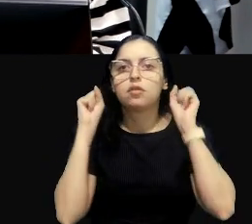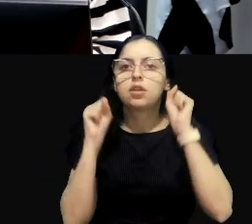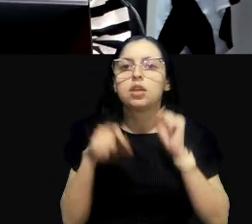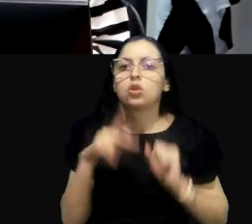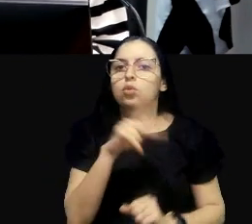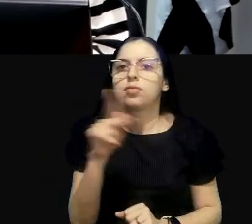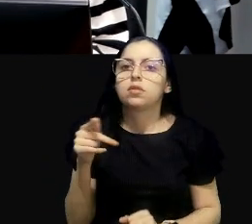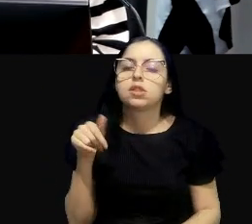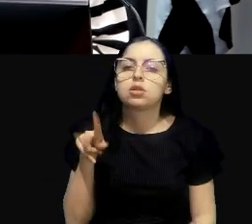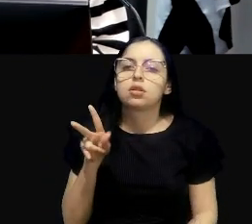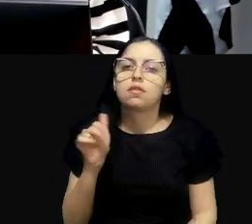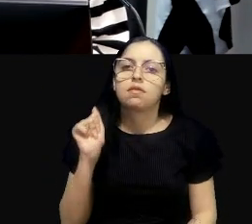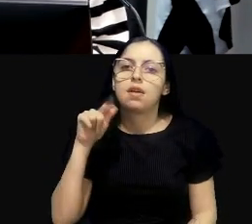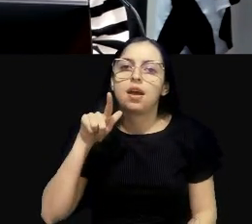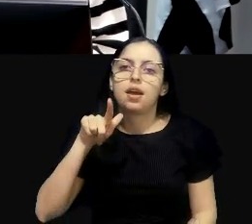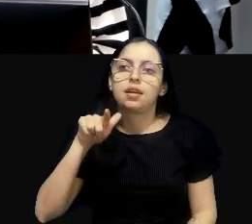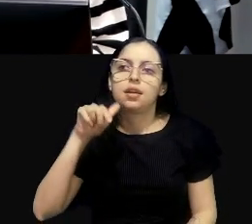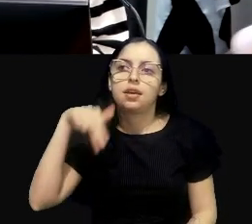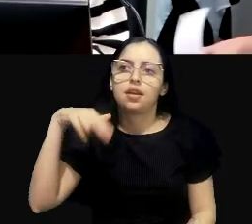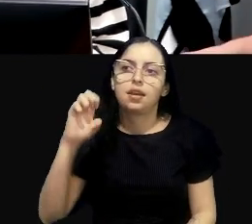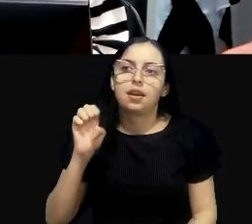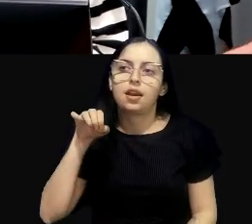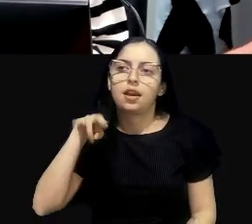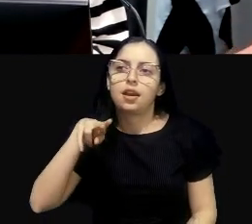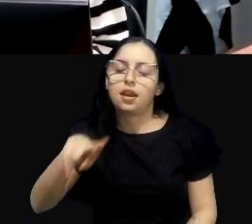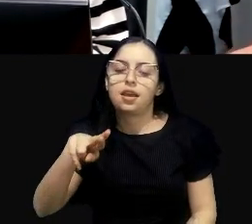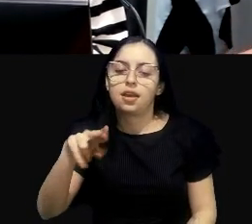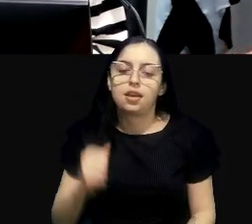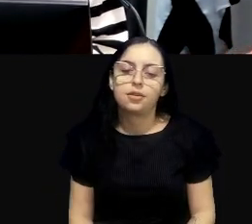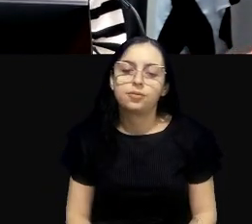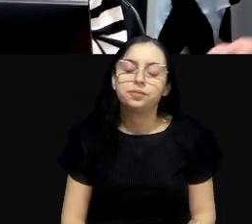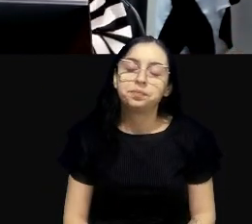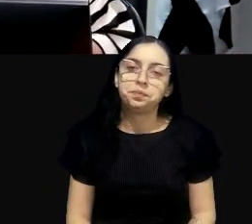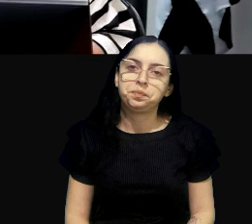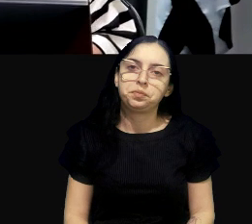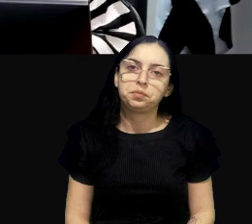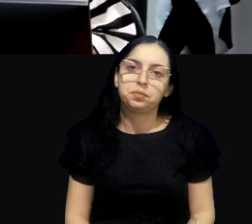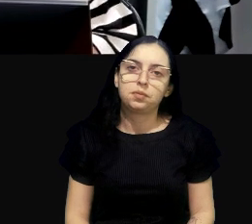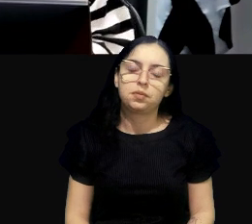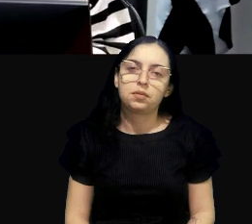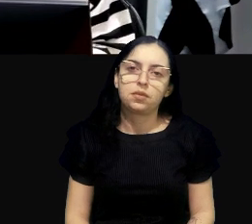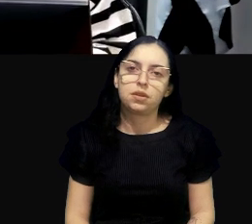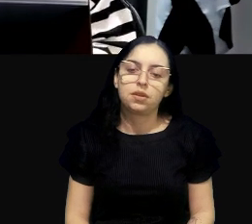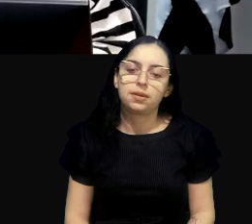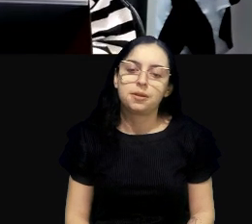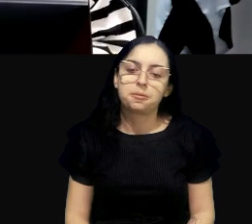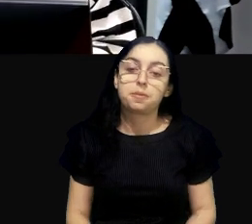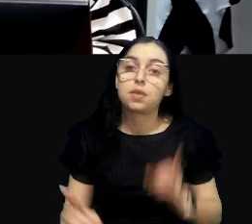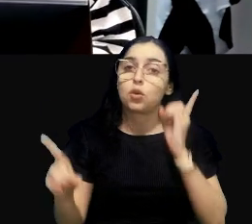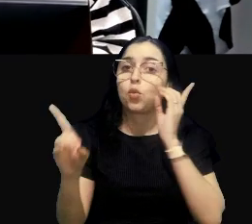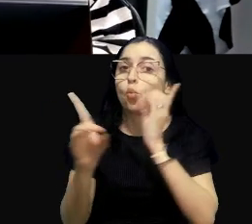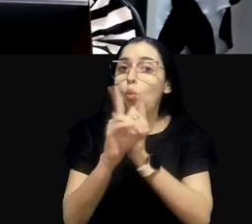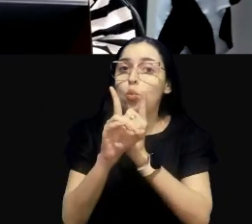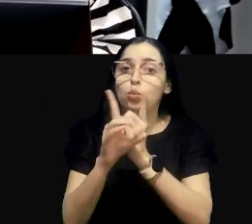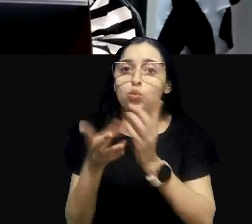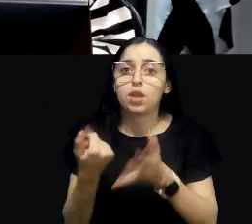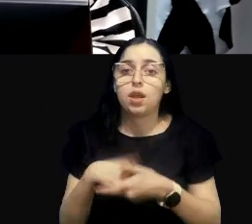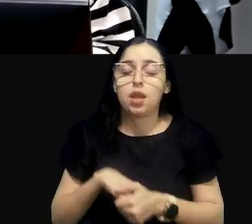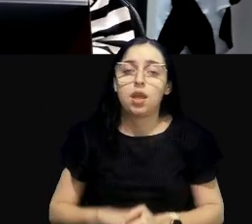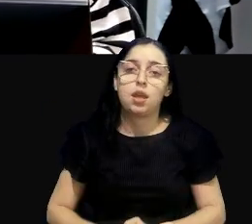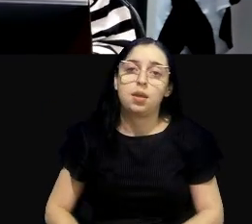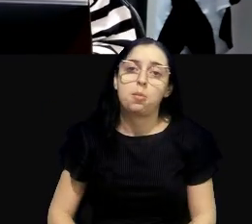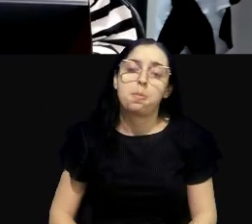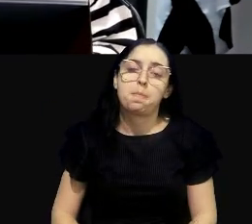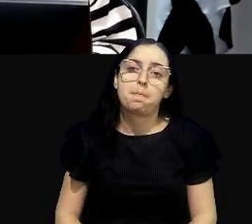Wagner, que eu tive uma oportunidade nesse momento, né? De encontrá-lo, né? E